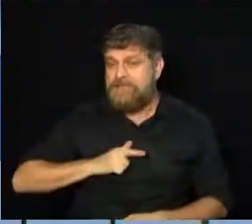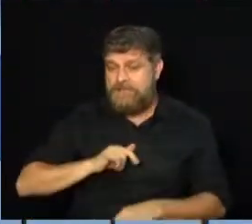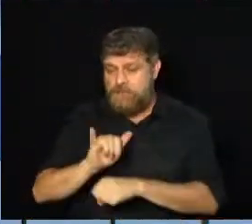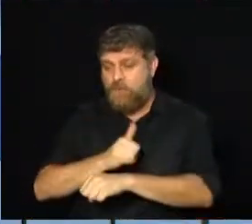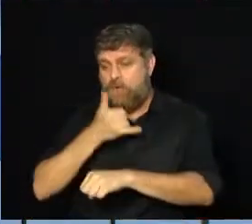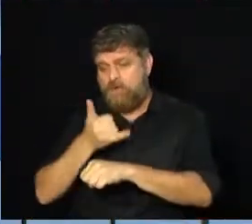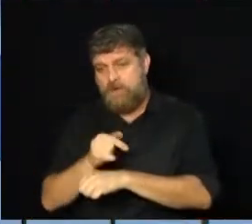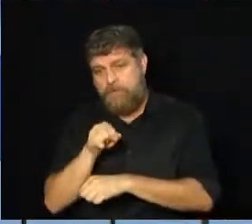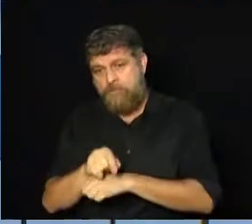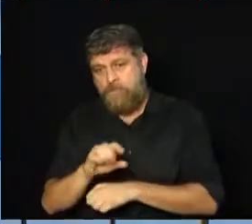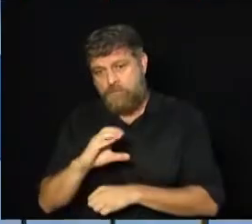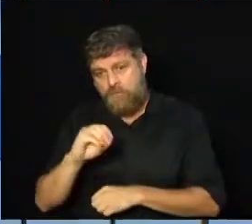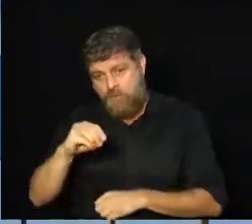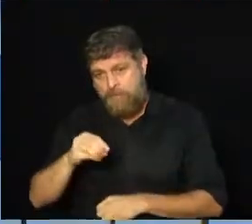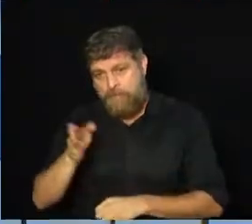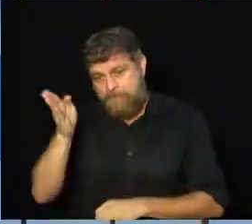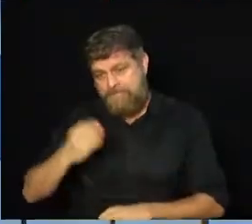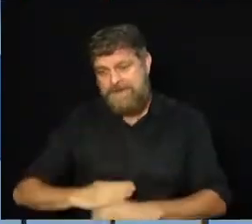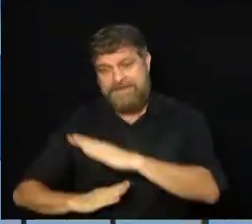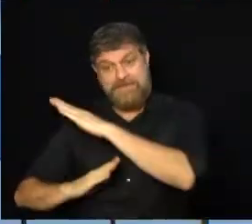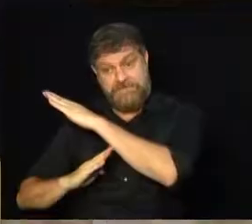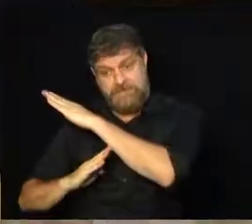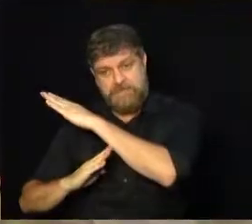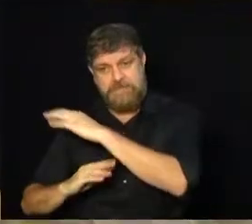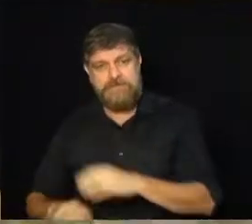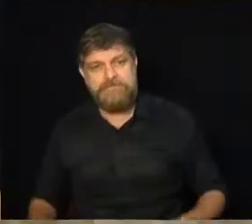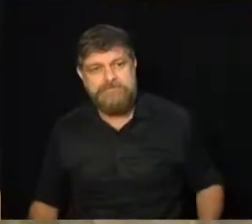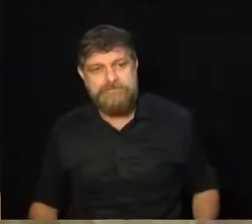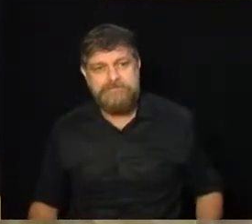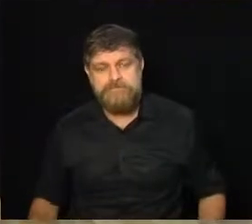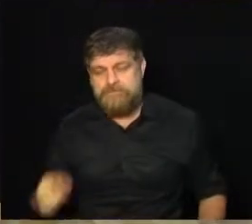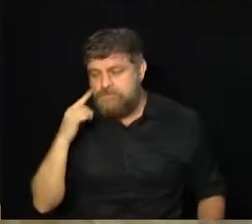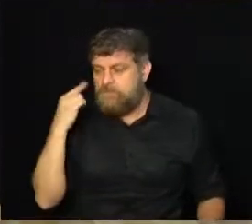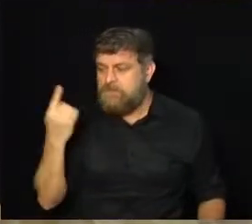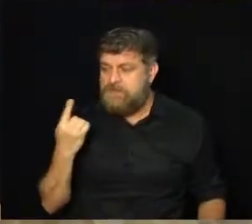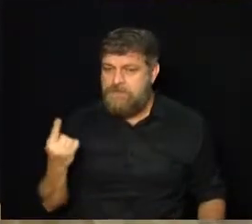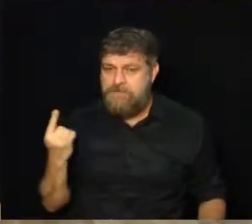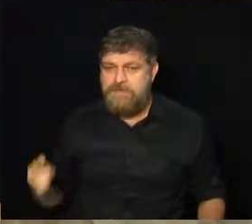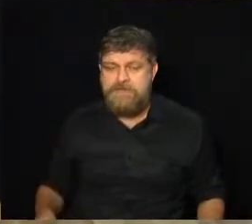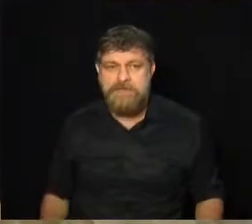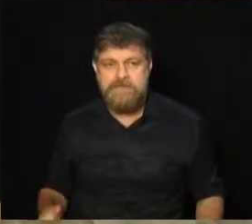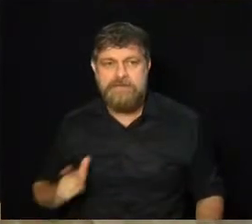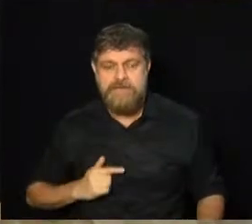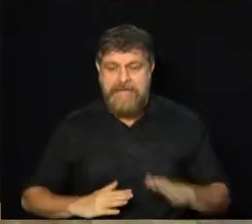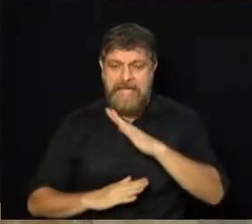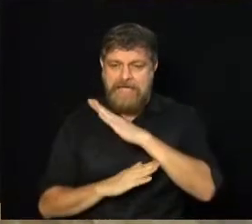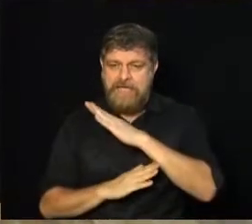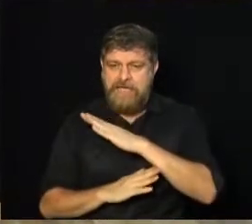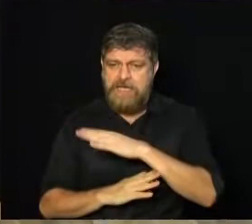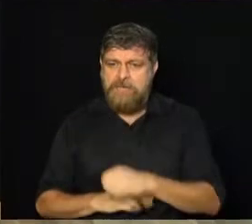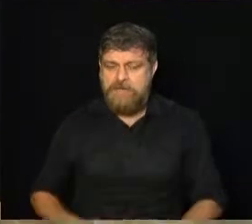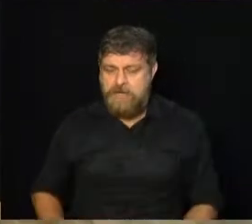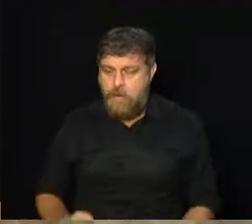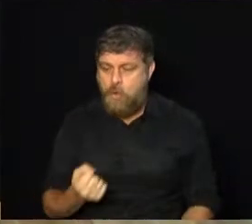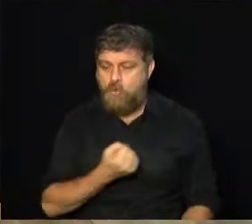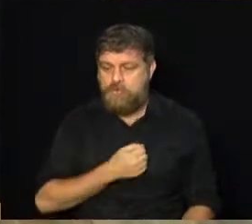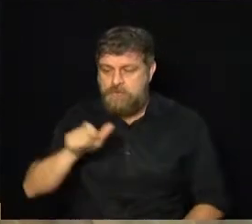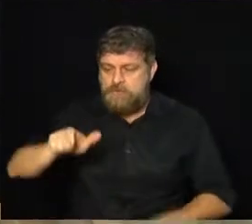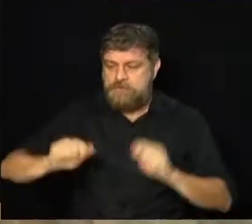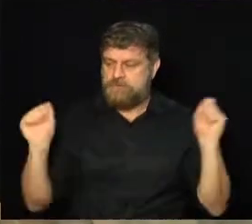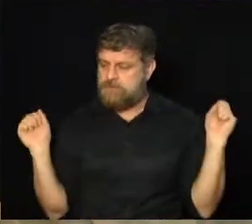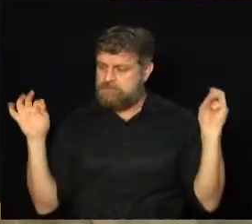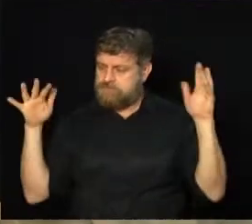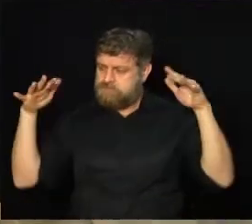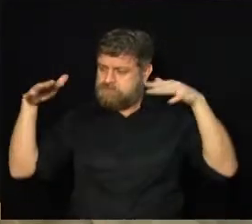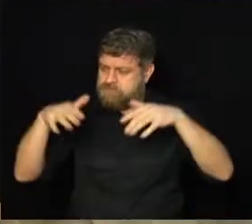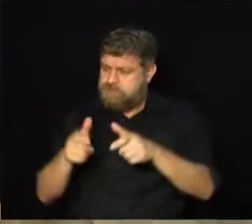.com.br TV Câmara Campinas. Minabreu, Câmara amplia a capacidade de participação do público